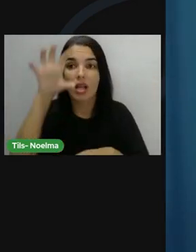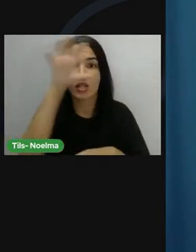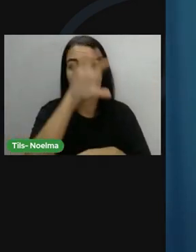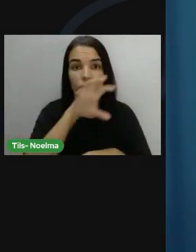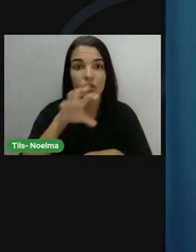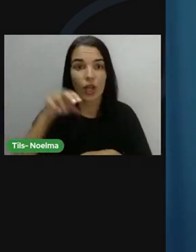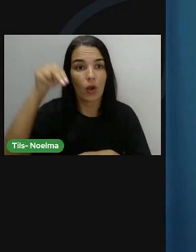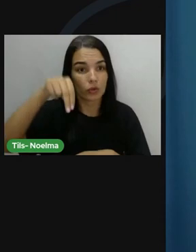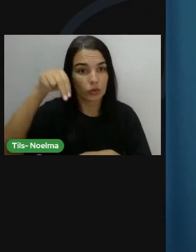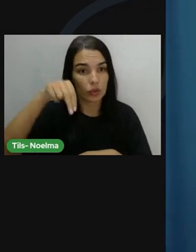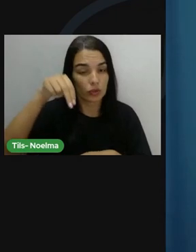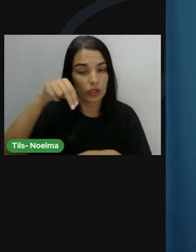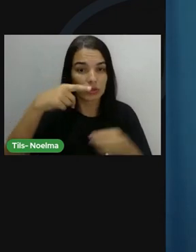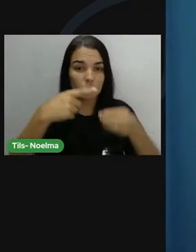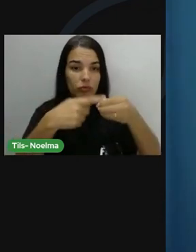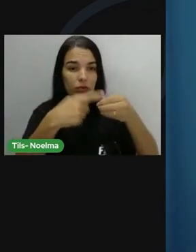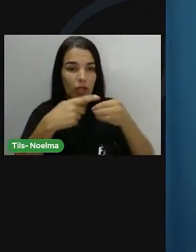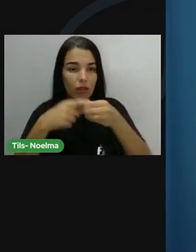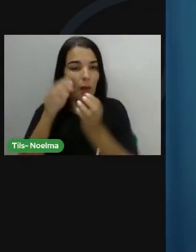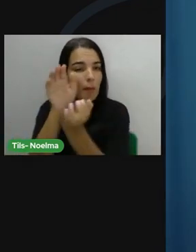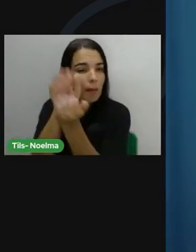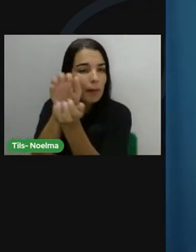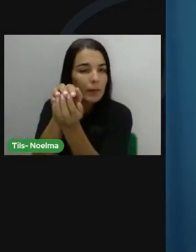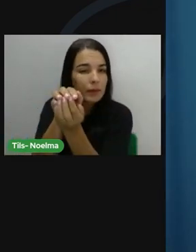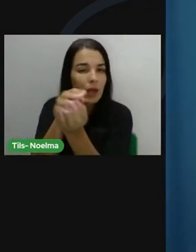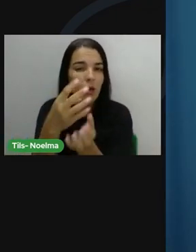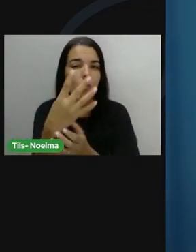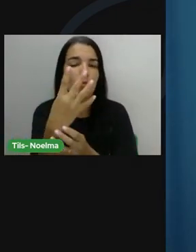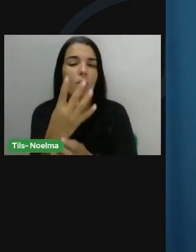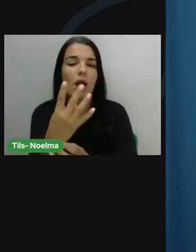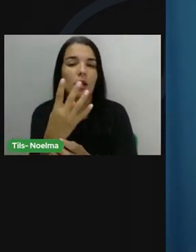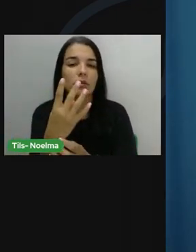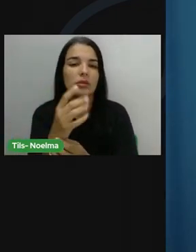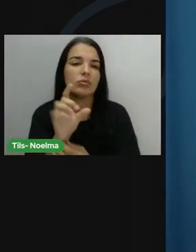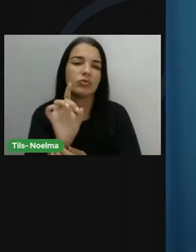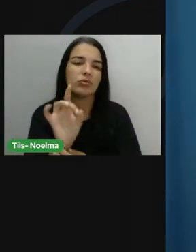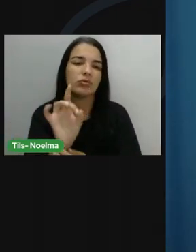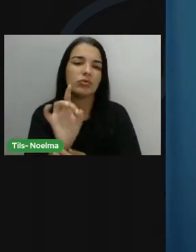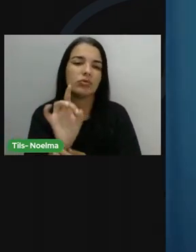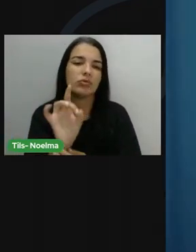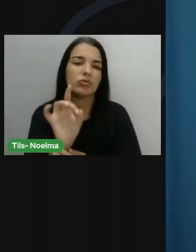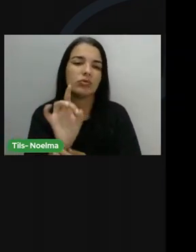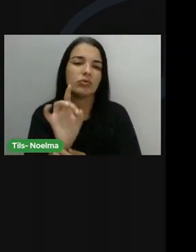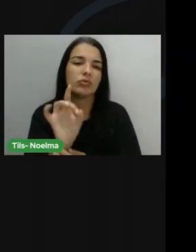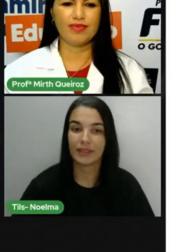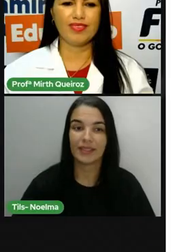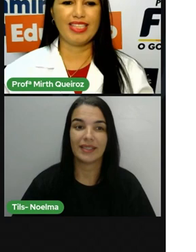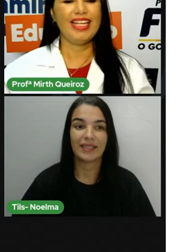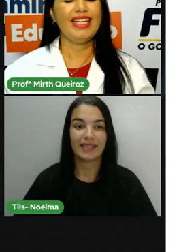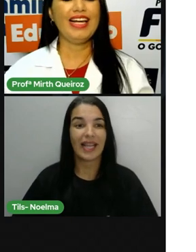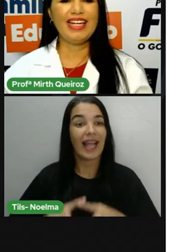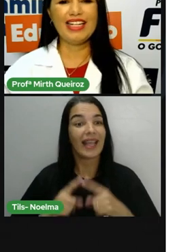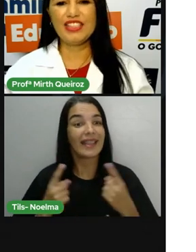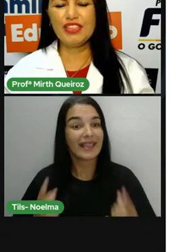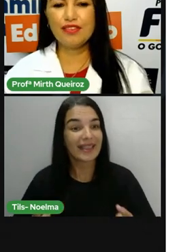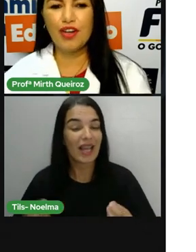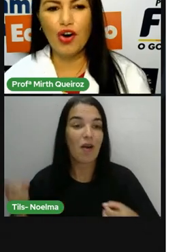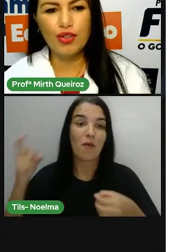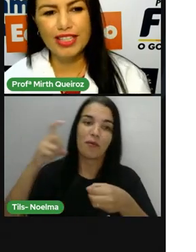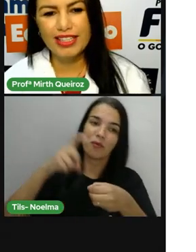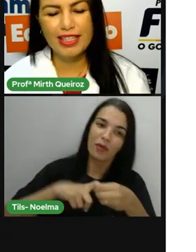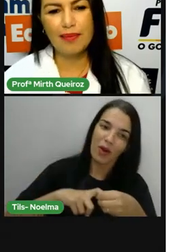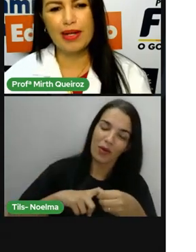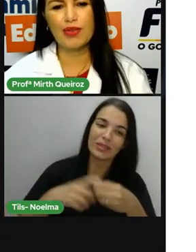como no sertão pernambucano, de cada quatro umbuzeiros, apenas um consegue sobreviver. E aí a gente